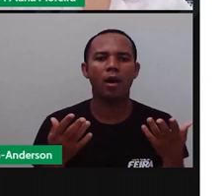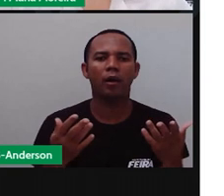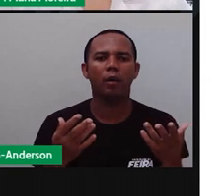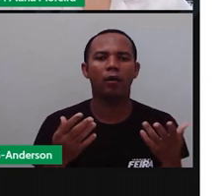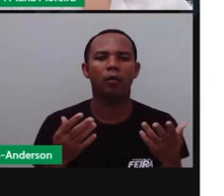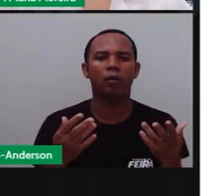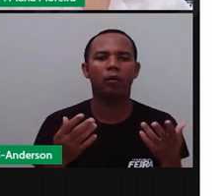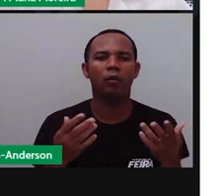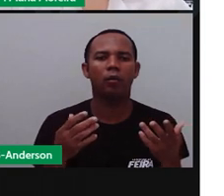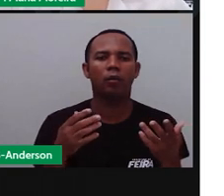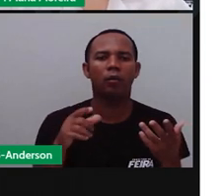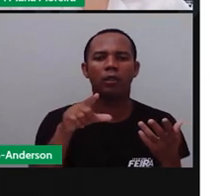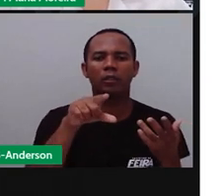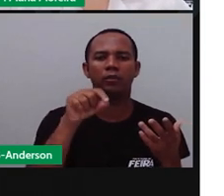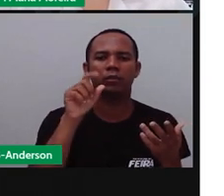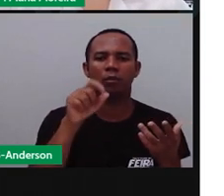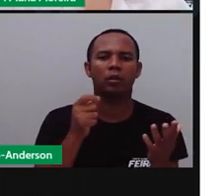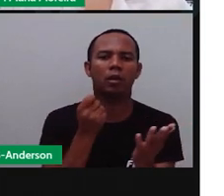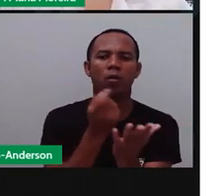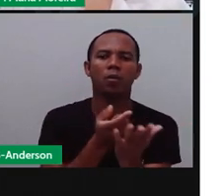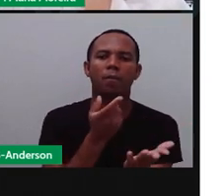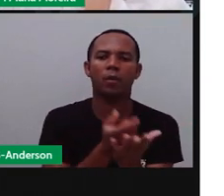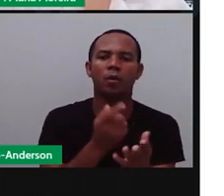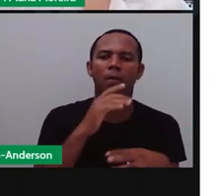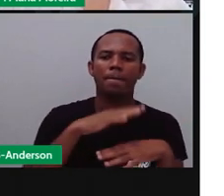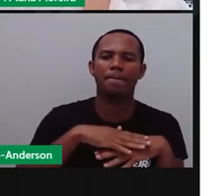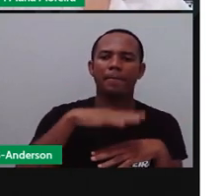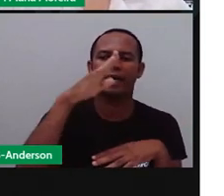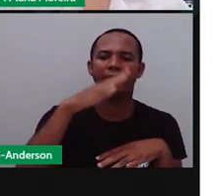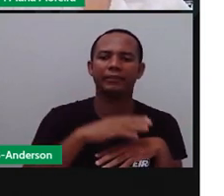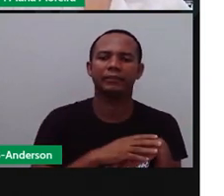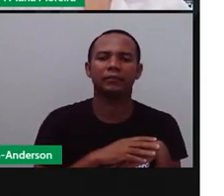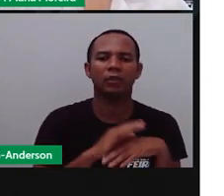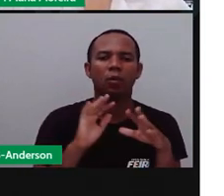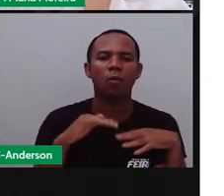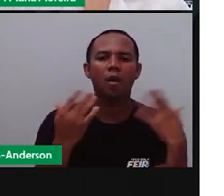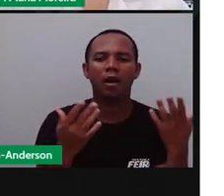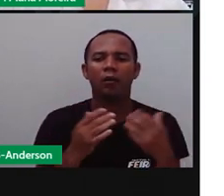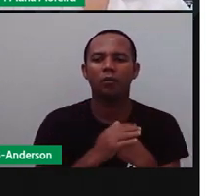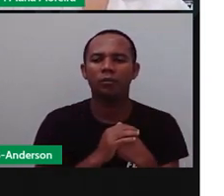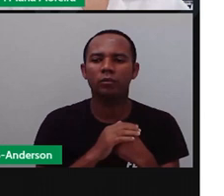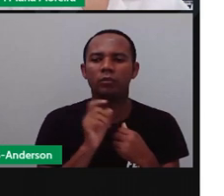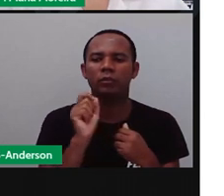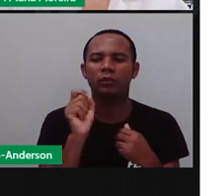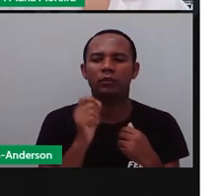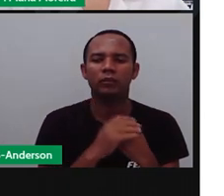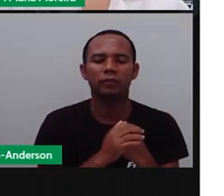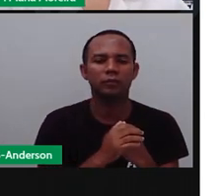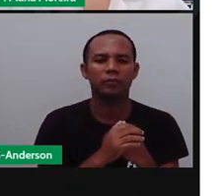mãe de Juliana comprou em maior quantidade? Inclusive, a Pró falou. Qual foi o item? Ó,